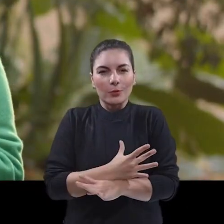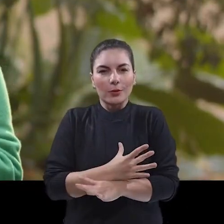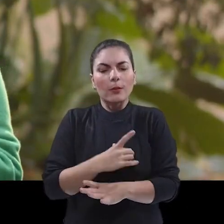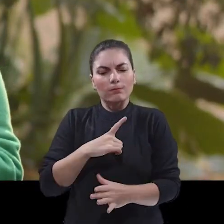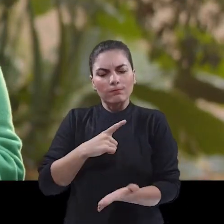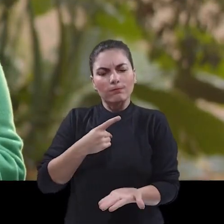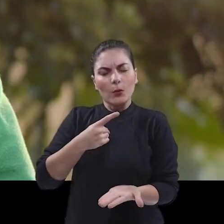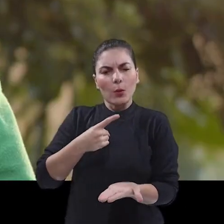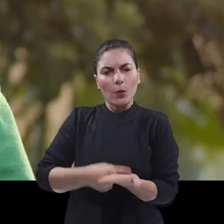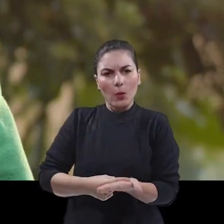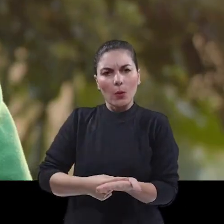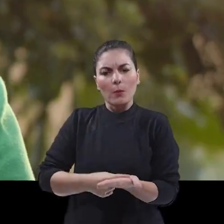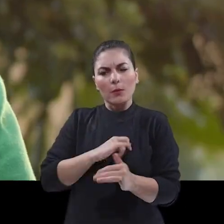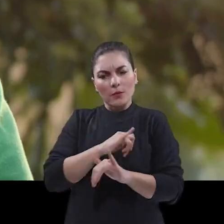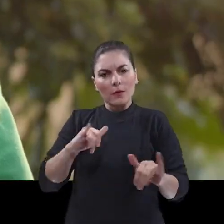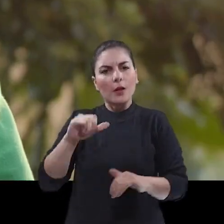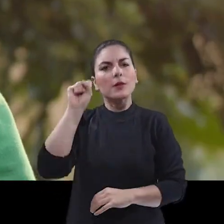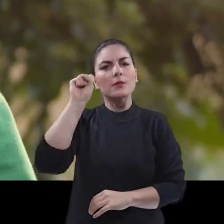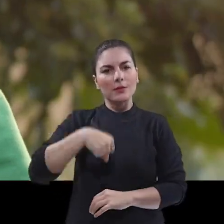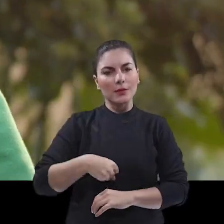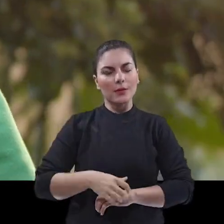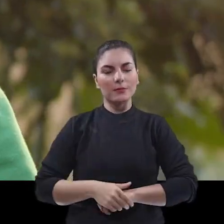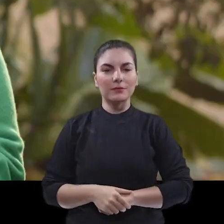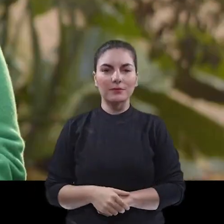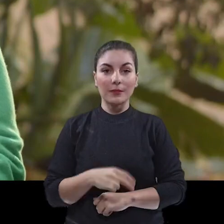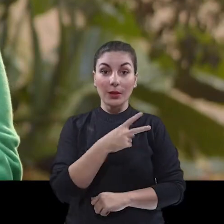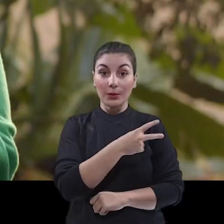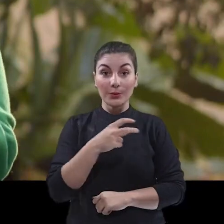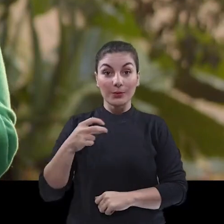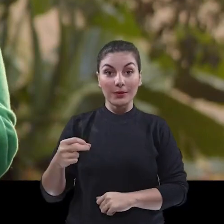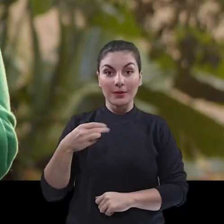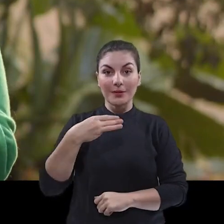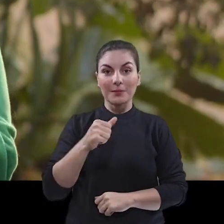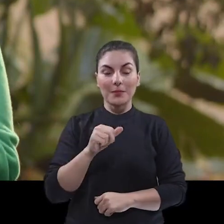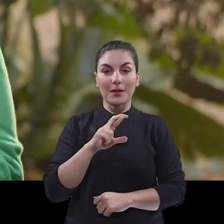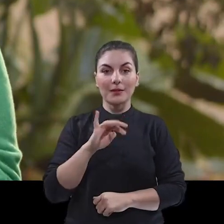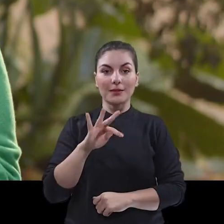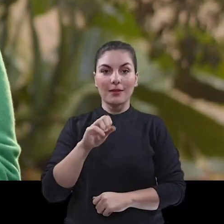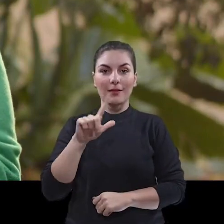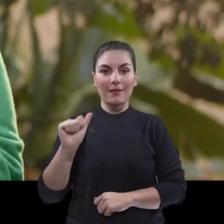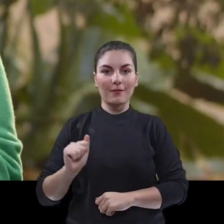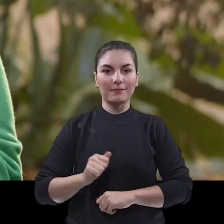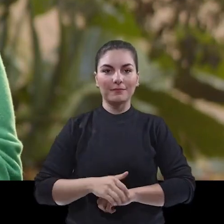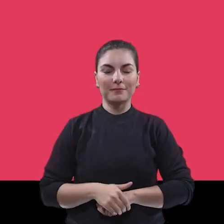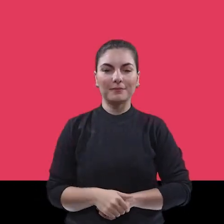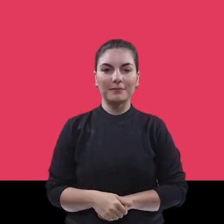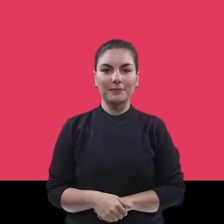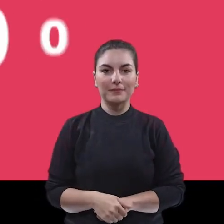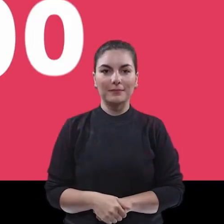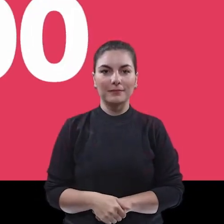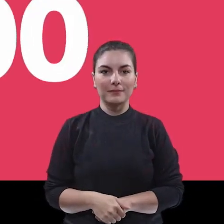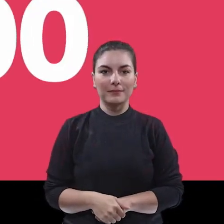estar ao lado dele e de todos os gaúchos de bem, neste momento tão importante.